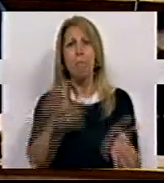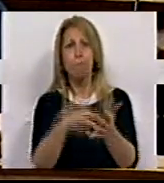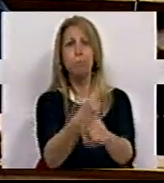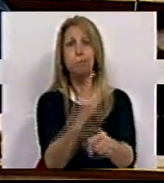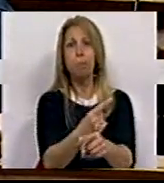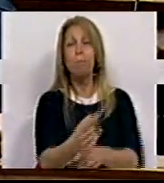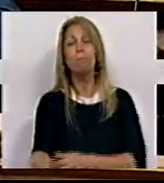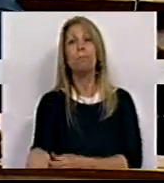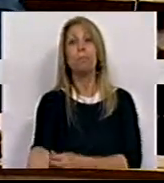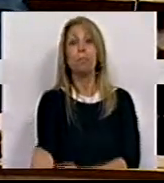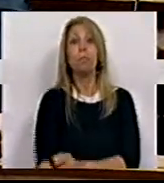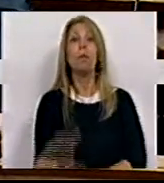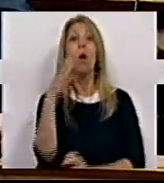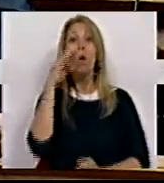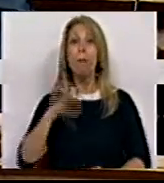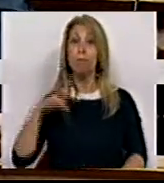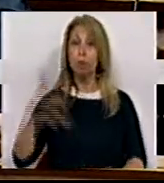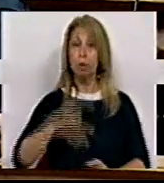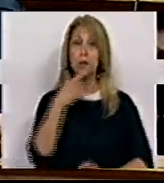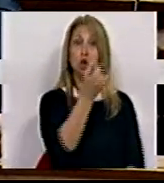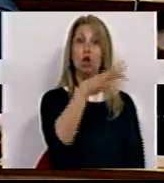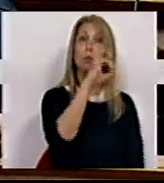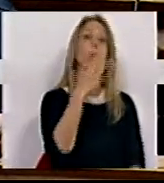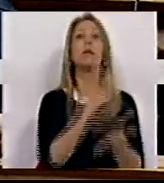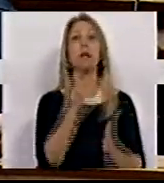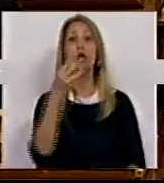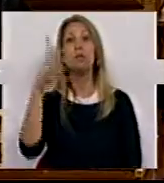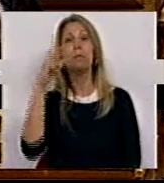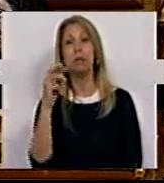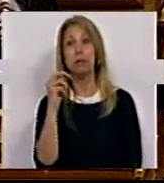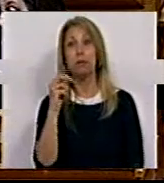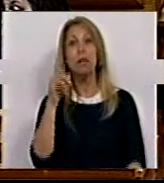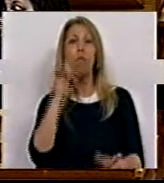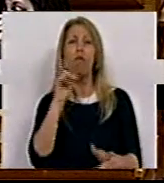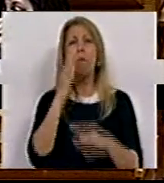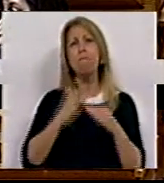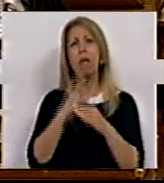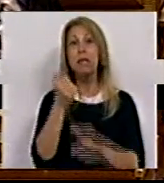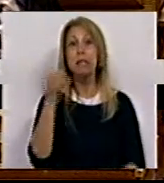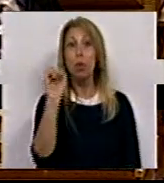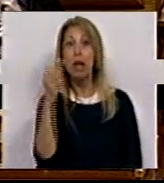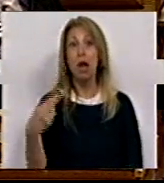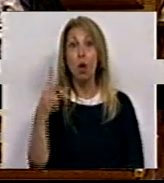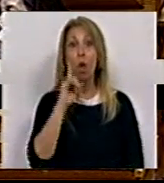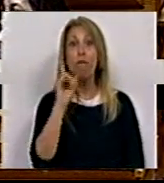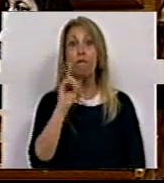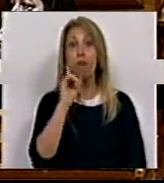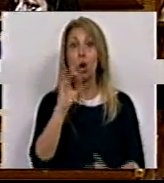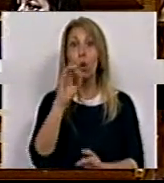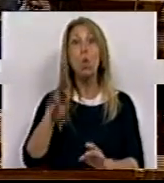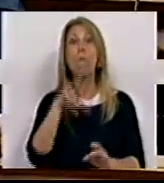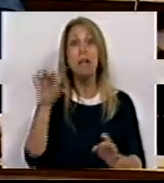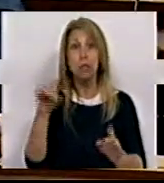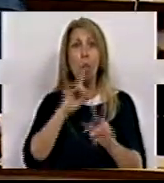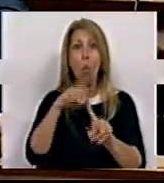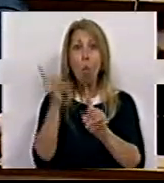entre 2008 e 2013, para um saldo médio de 250 euros, o valor das comissões atingiu 50 euros anuais,